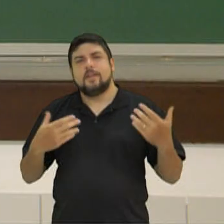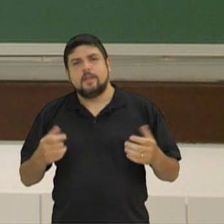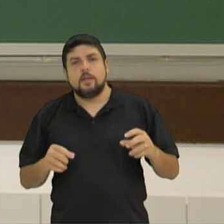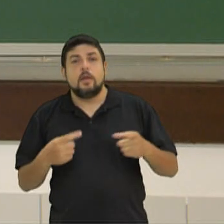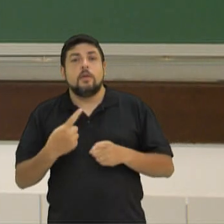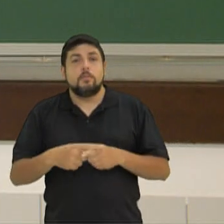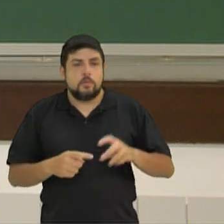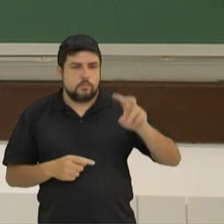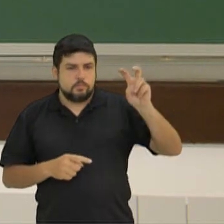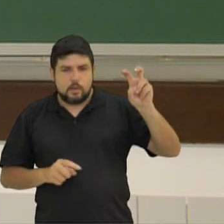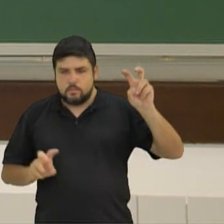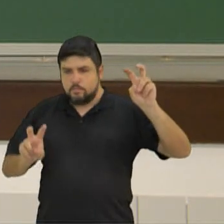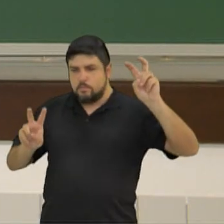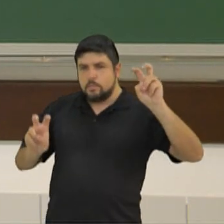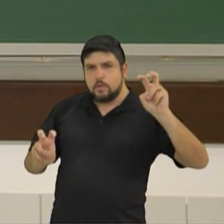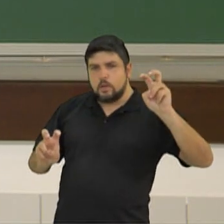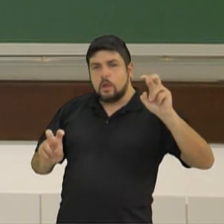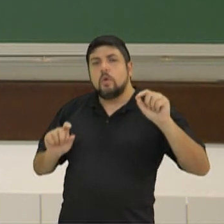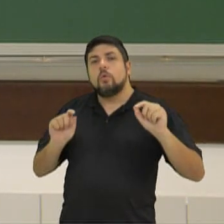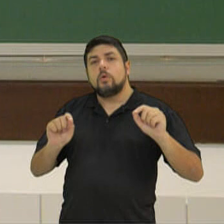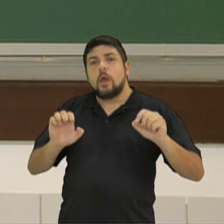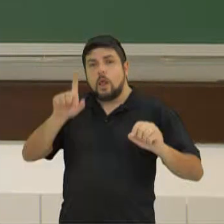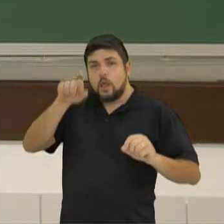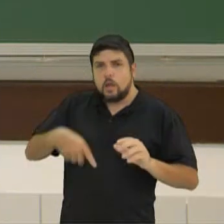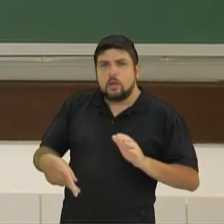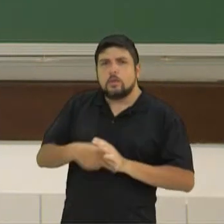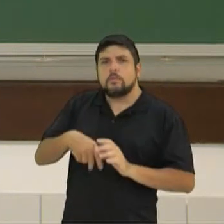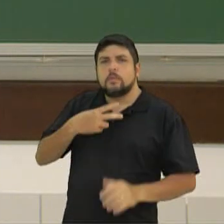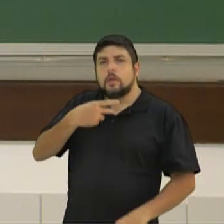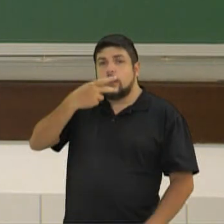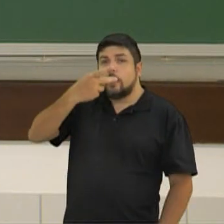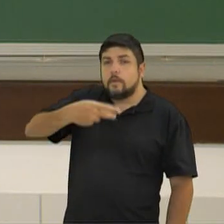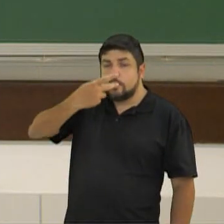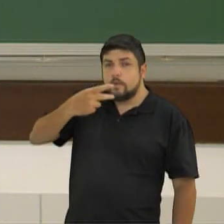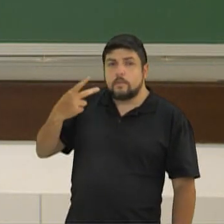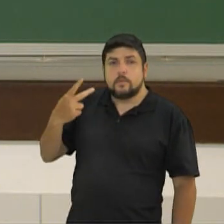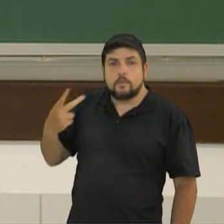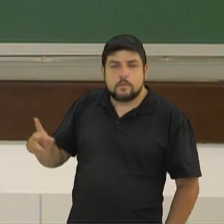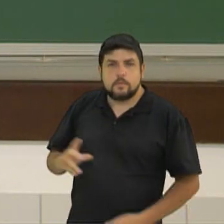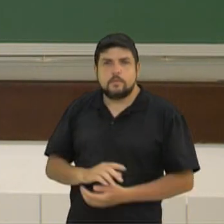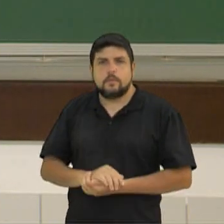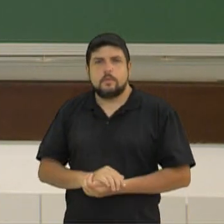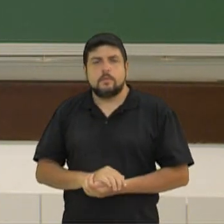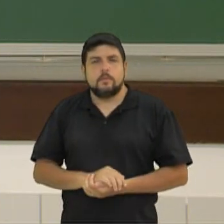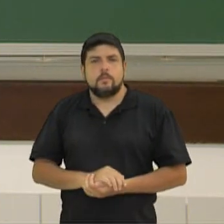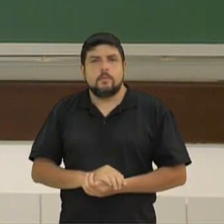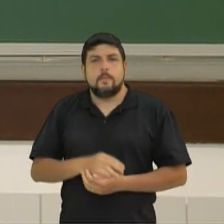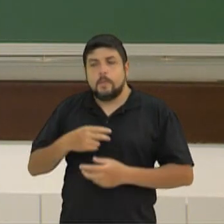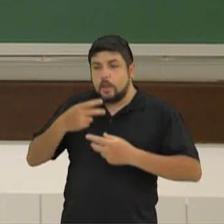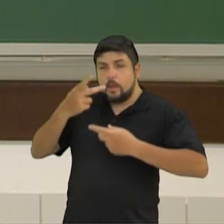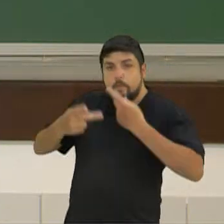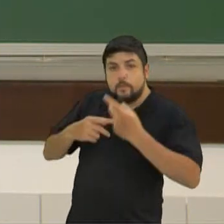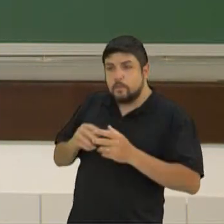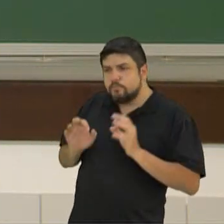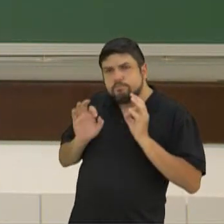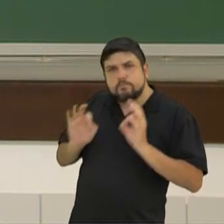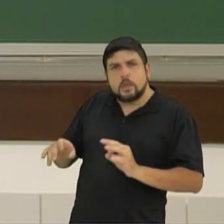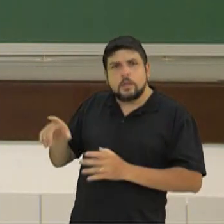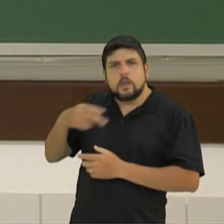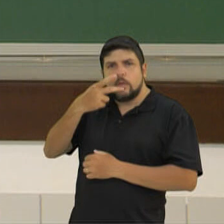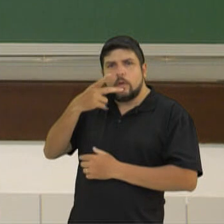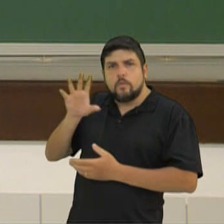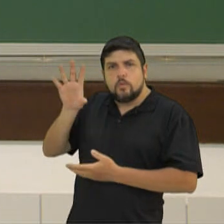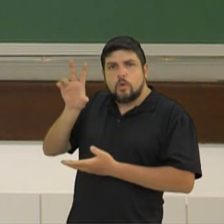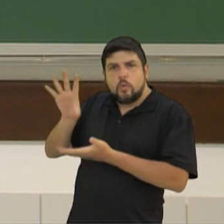isolando a entrevista ali do resto do texto. Então, é a fala tal e qual a entrevistada está